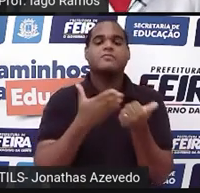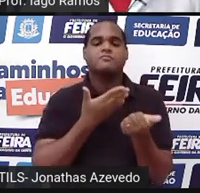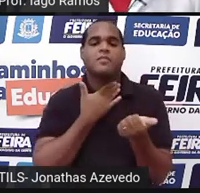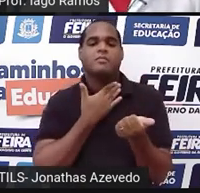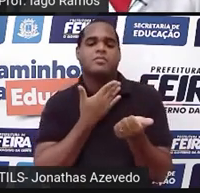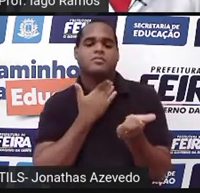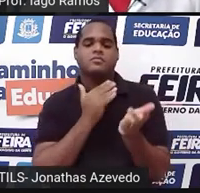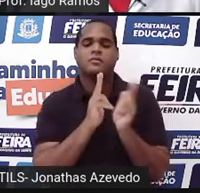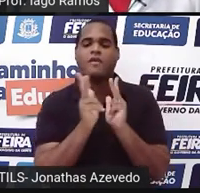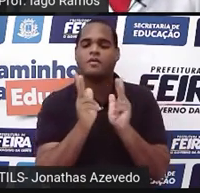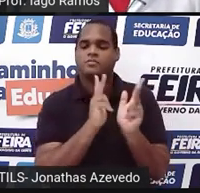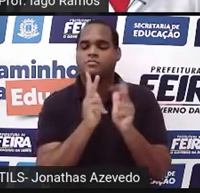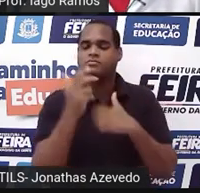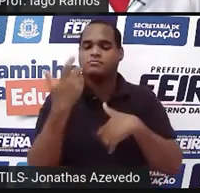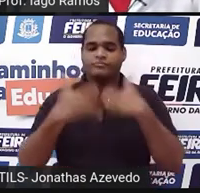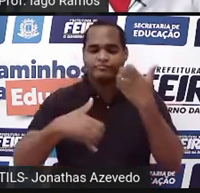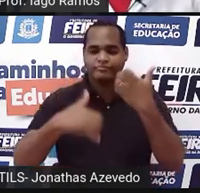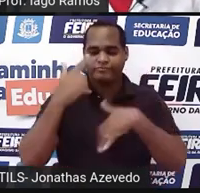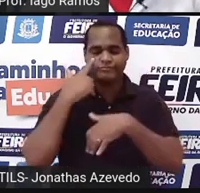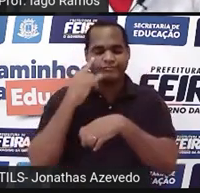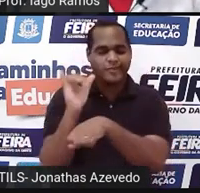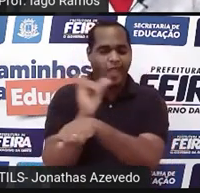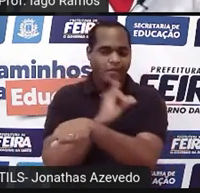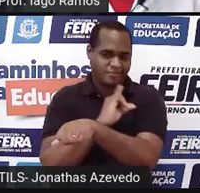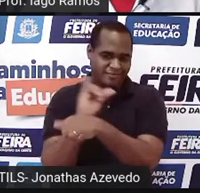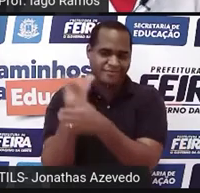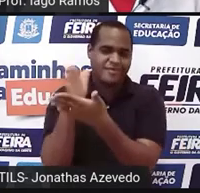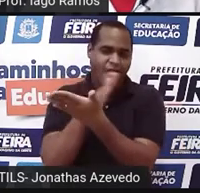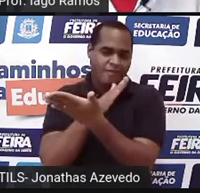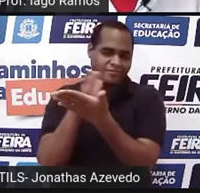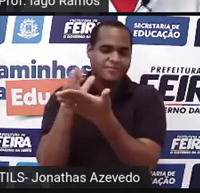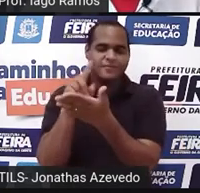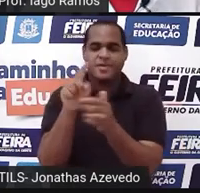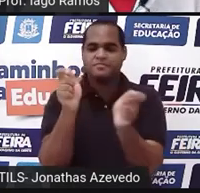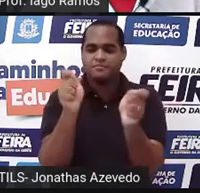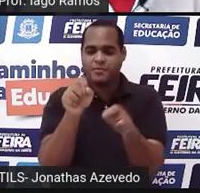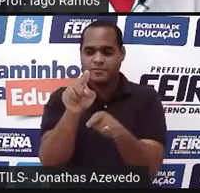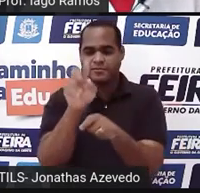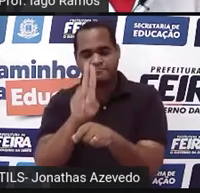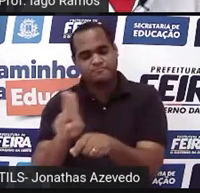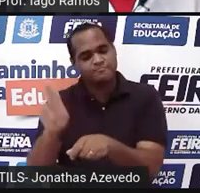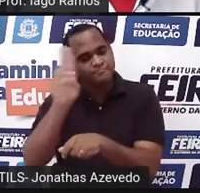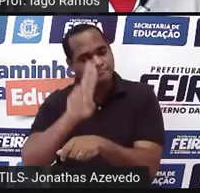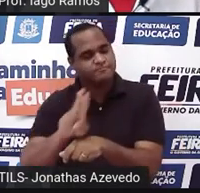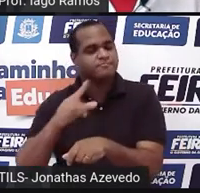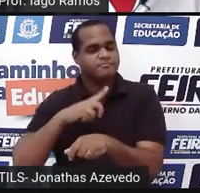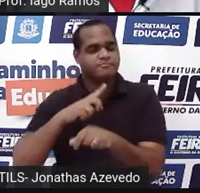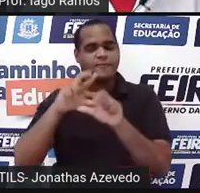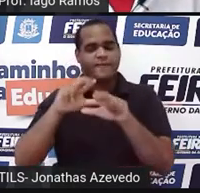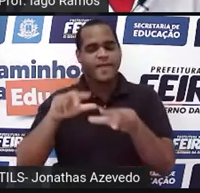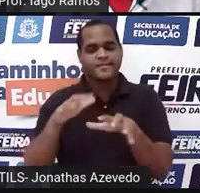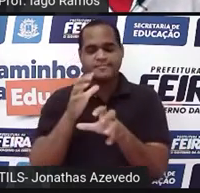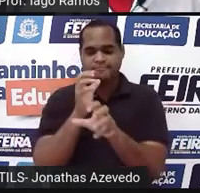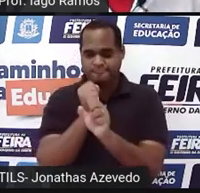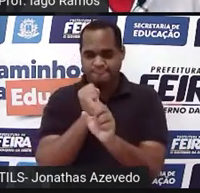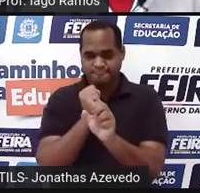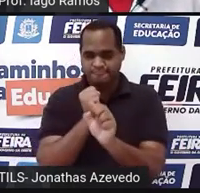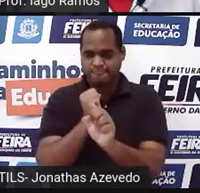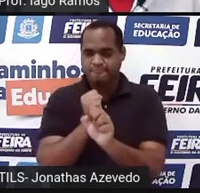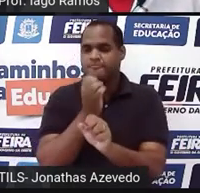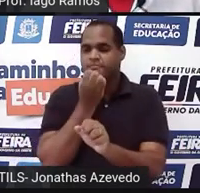é sobre algumas estratégias que a gente pode estar usando para fazer cálculo